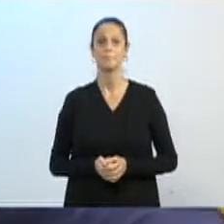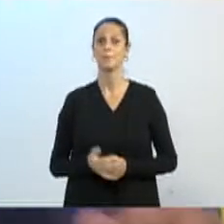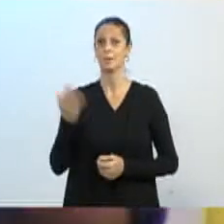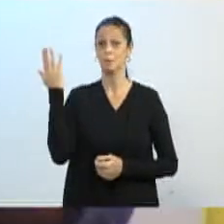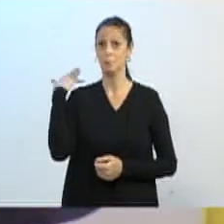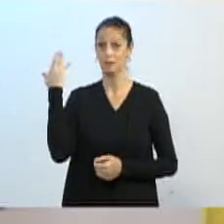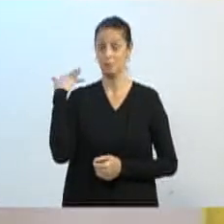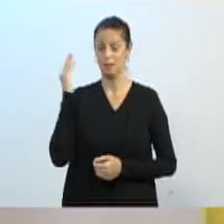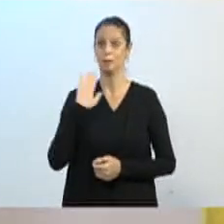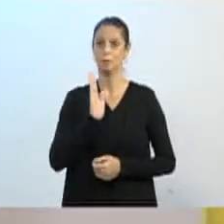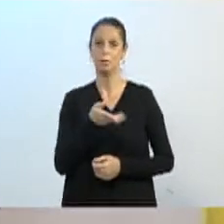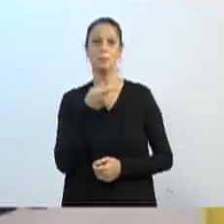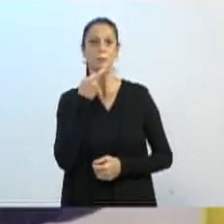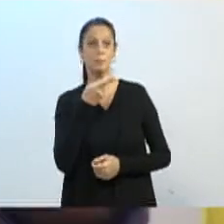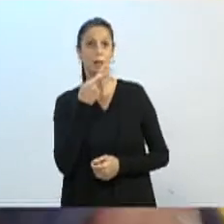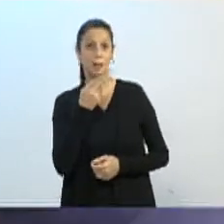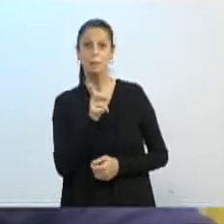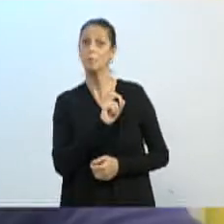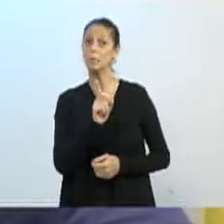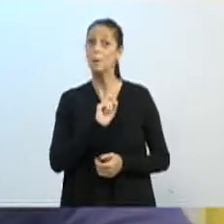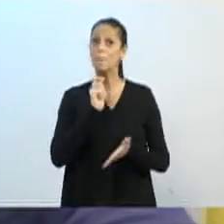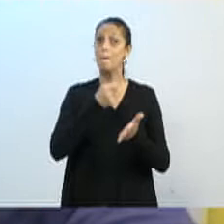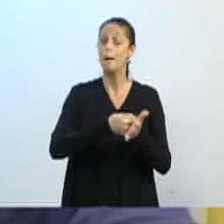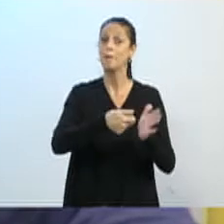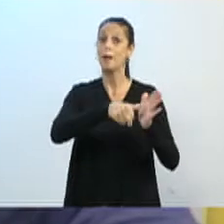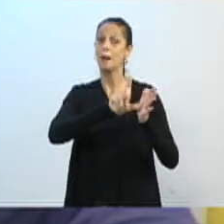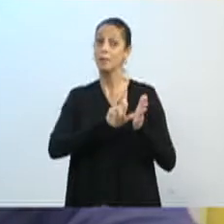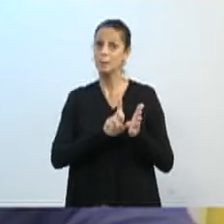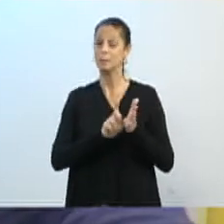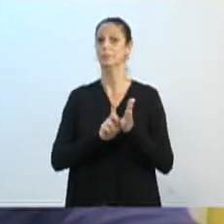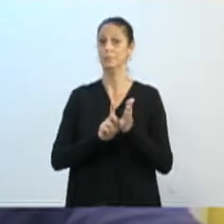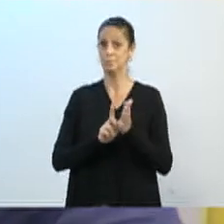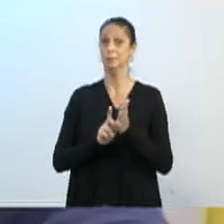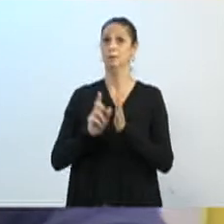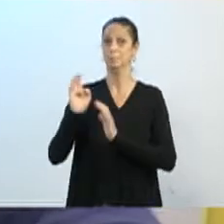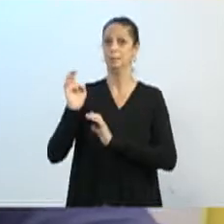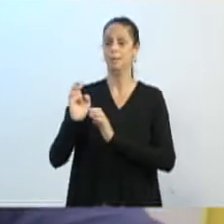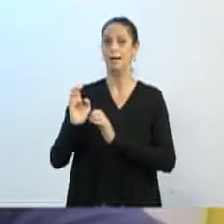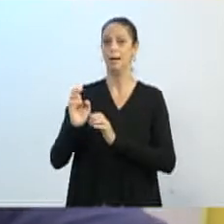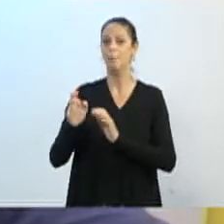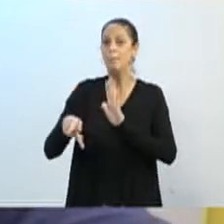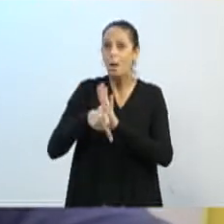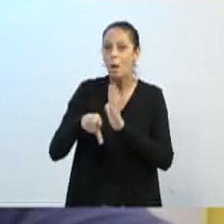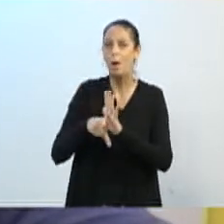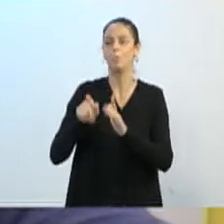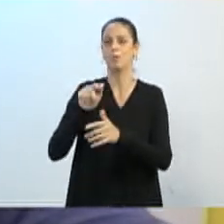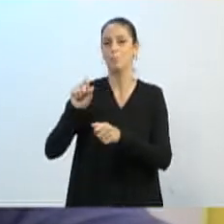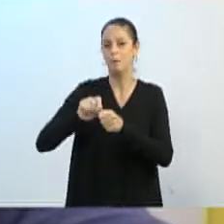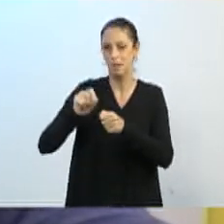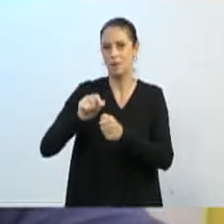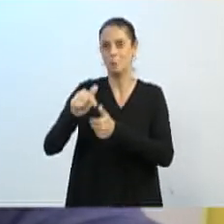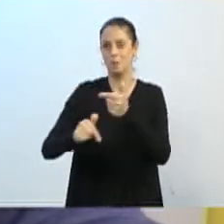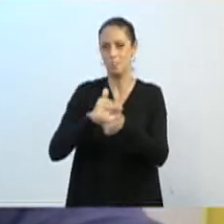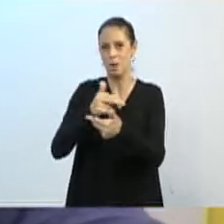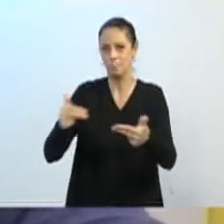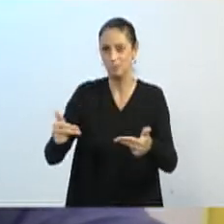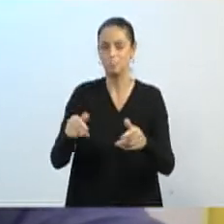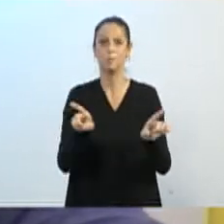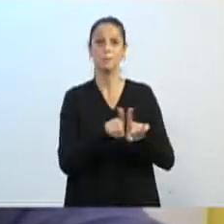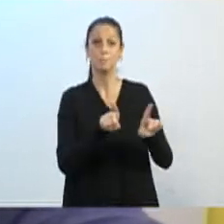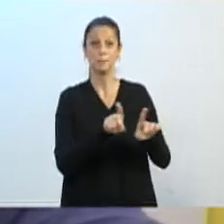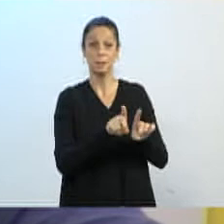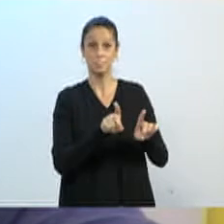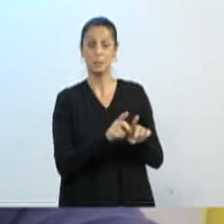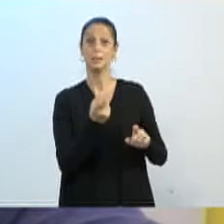antecipado para as empreiteiras, bem como a conta bancária